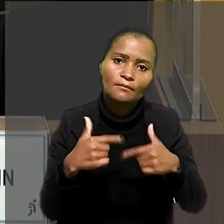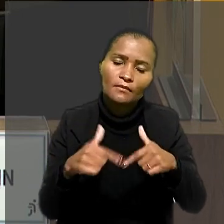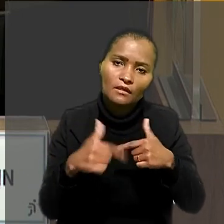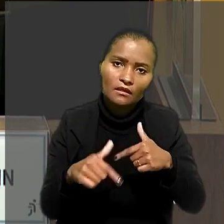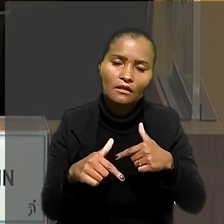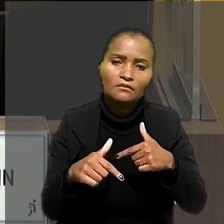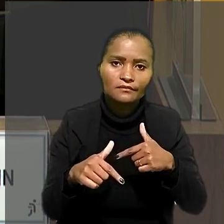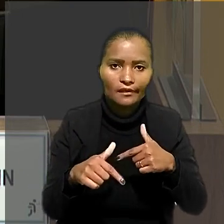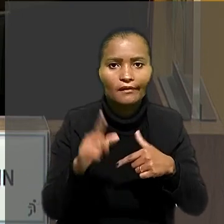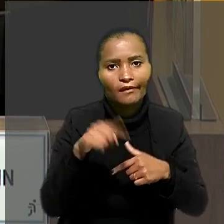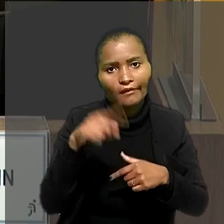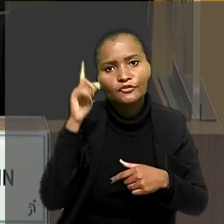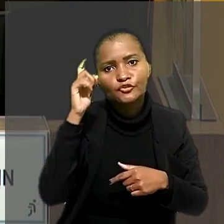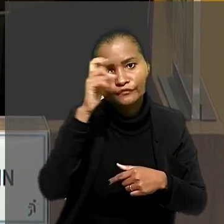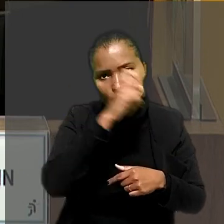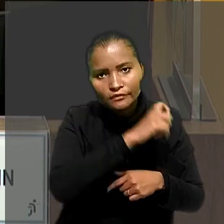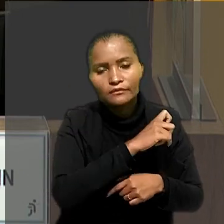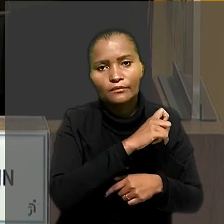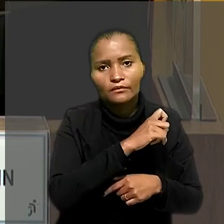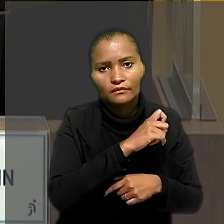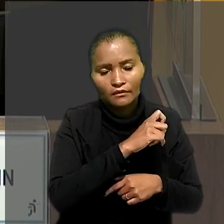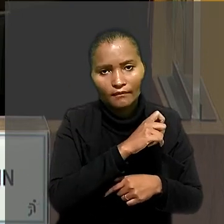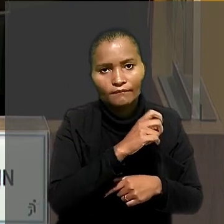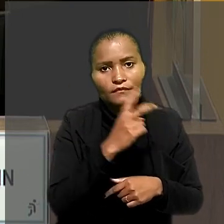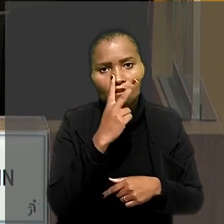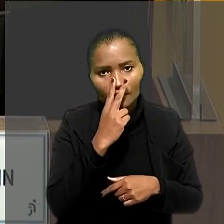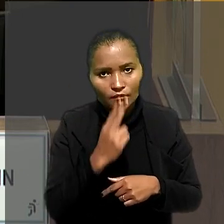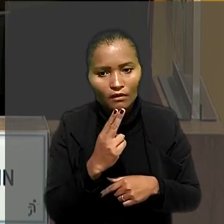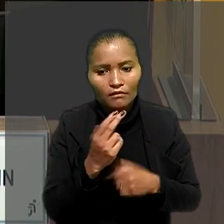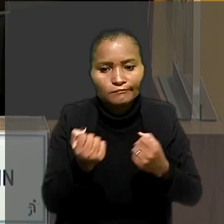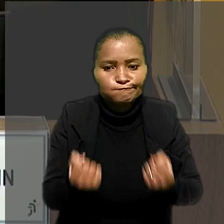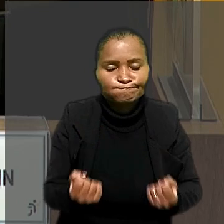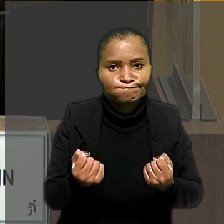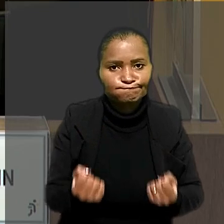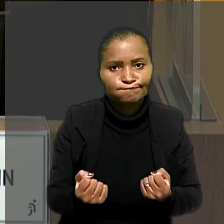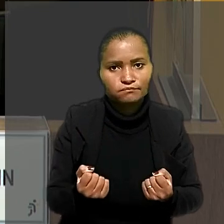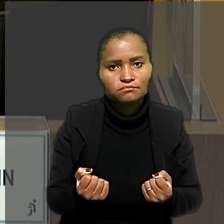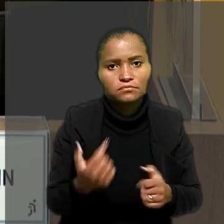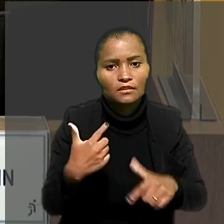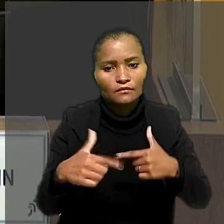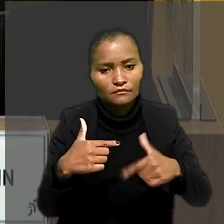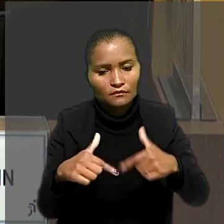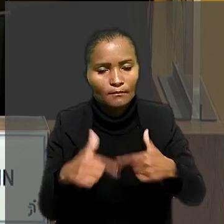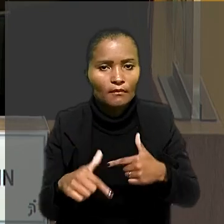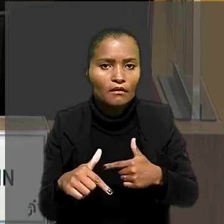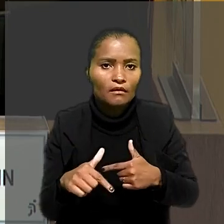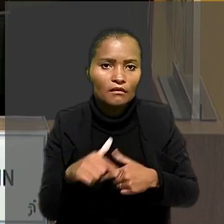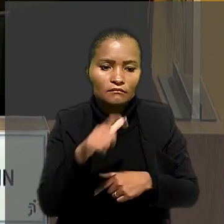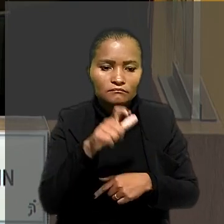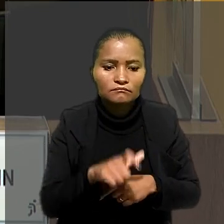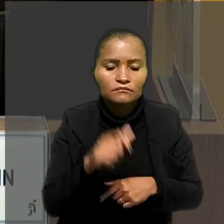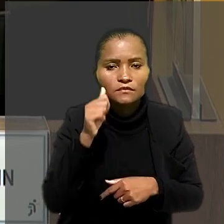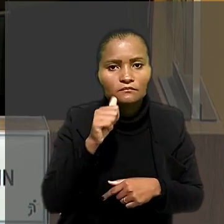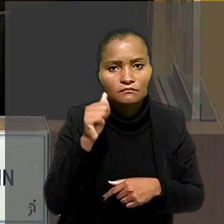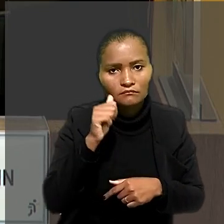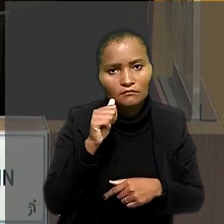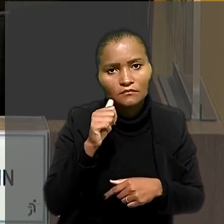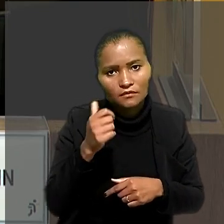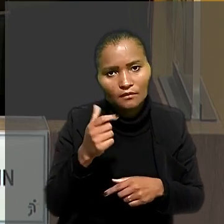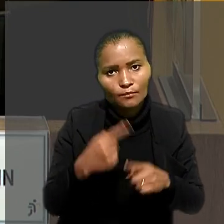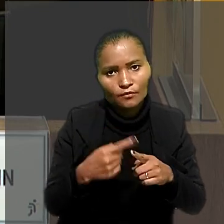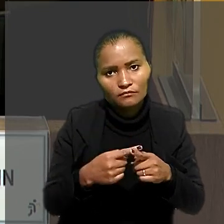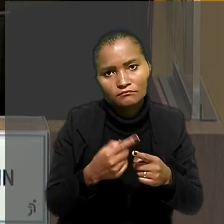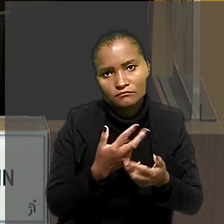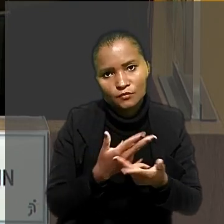ato dificultador e que sobrecarrega a prestação de suas atividades diante de sua situação pessoal